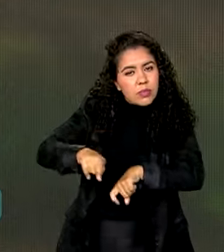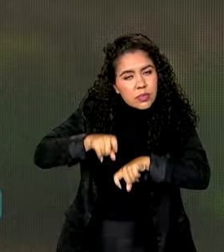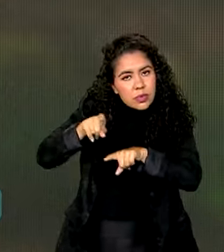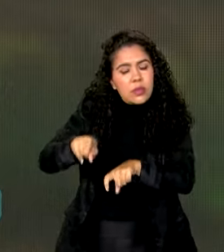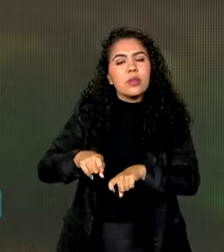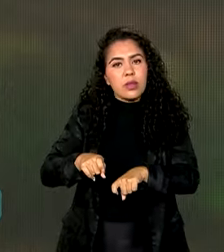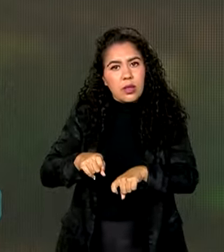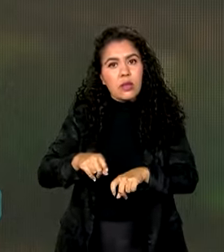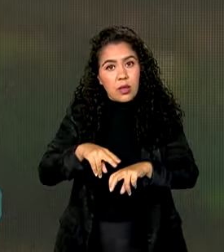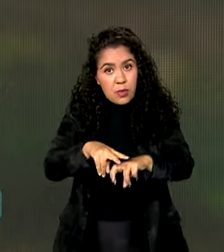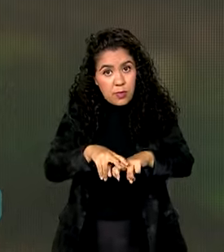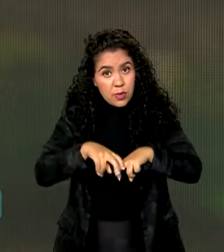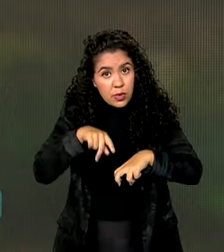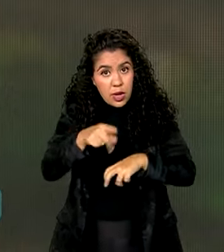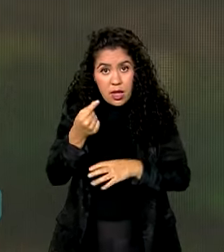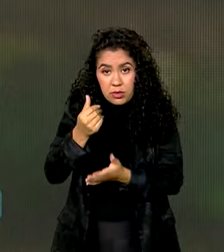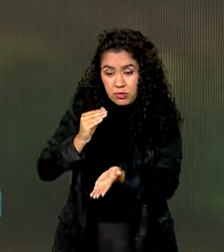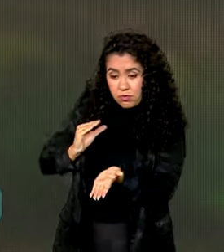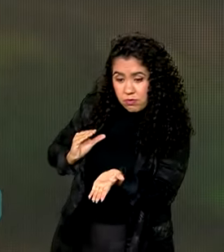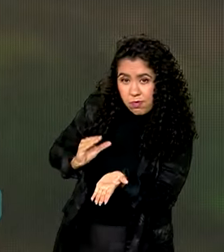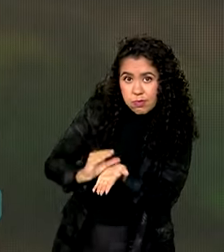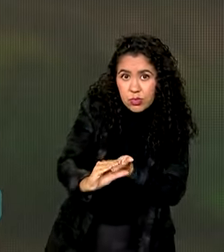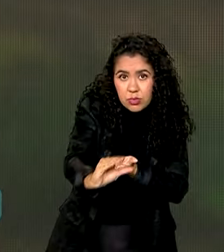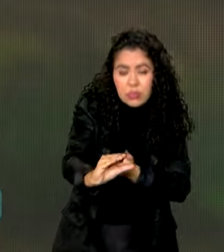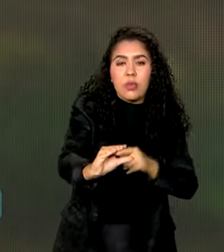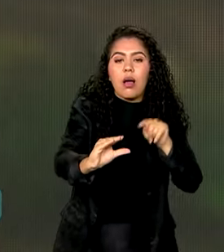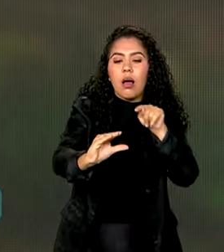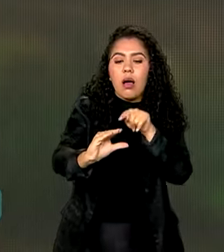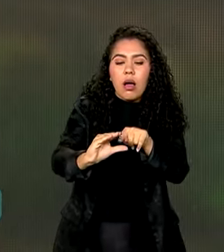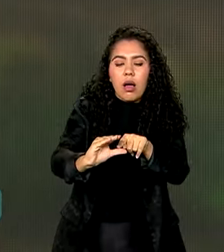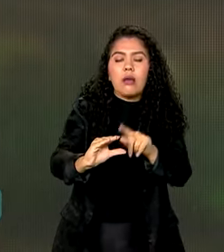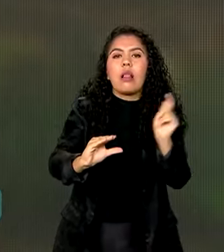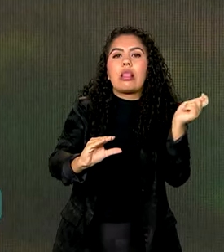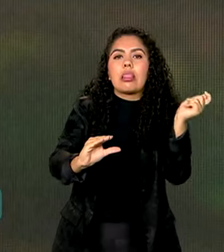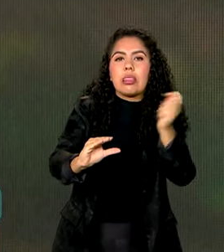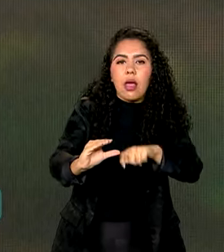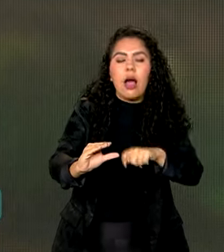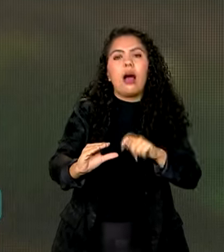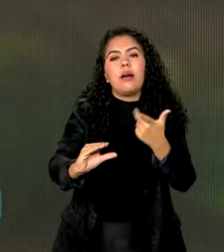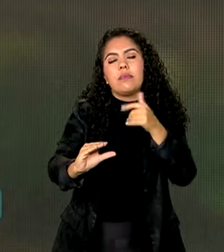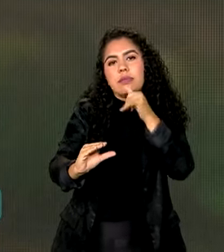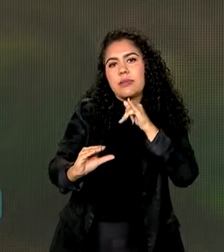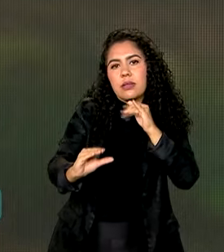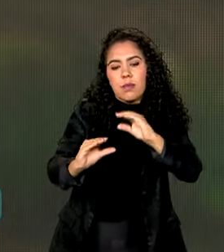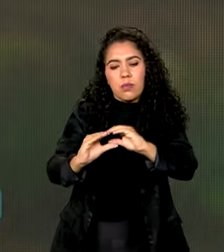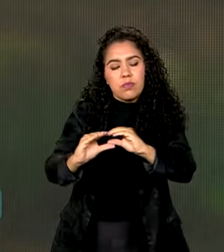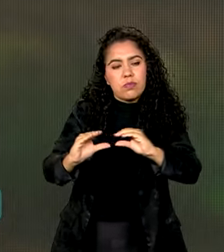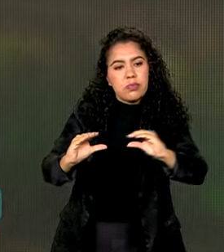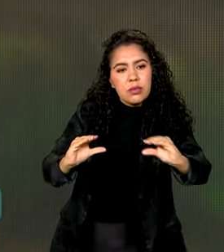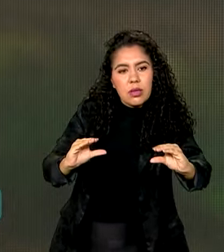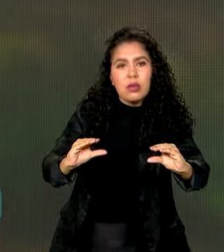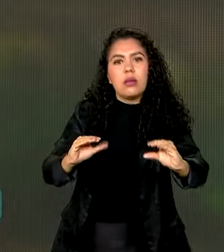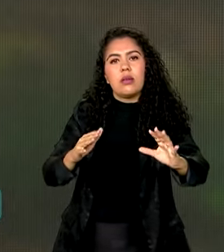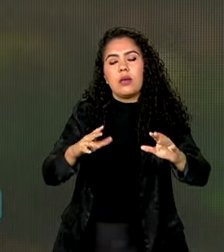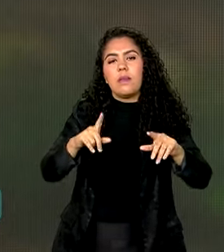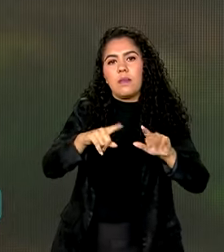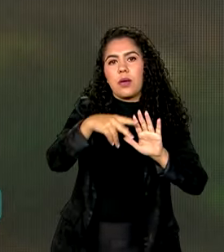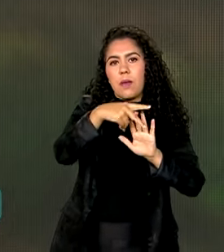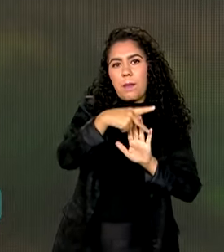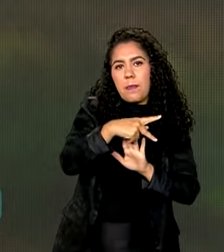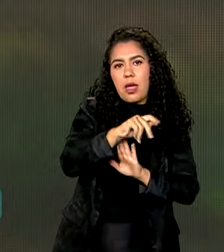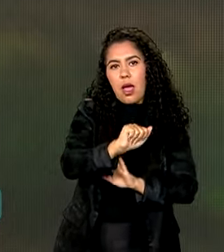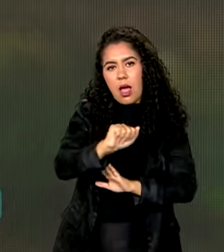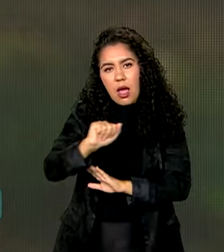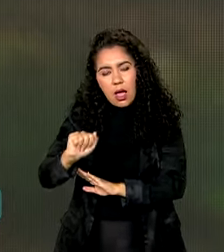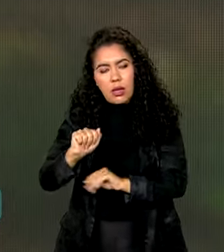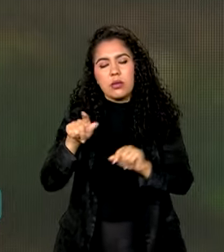injeção de recurso, ele pode se organizar para fornecer não só para o PAA, mas